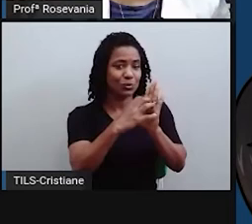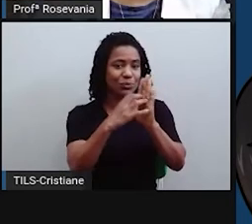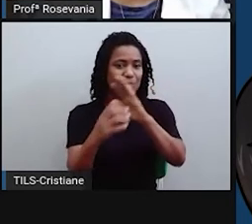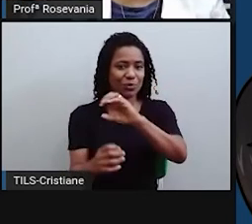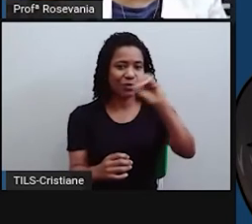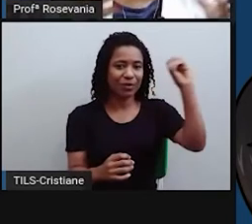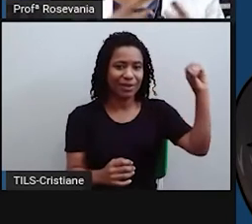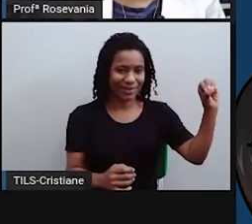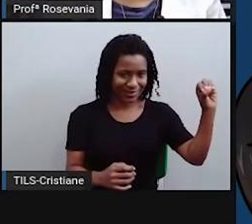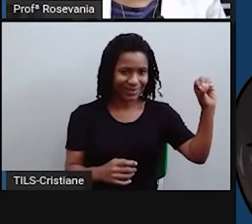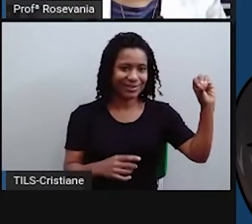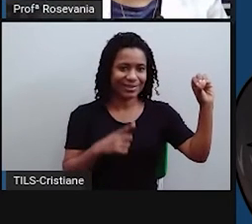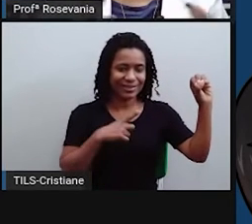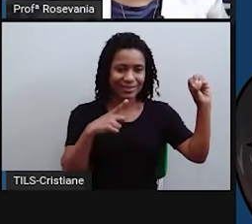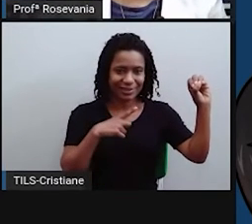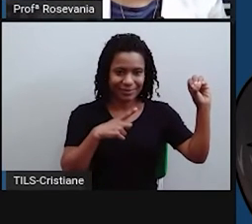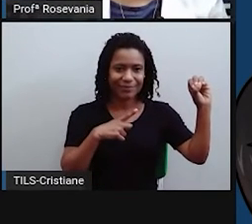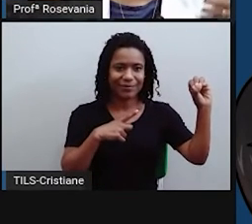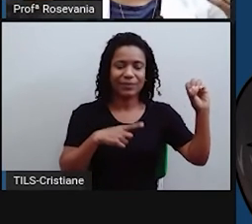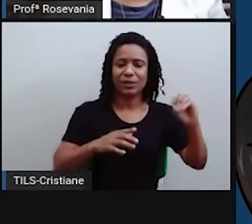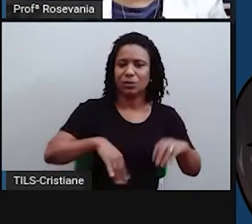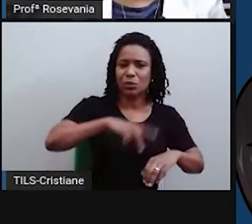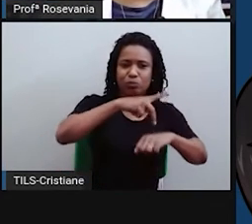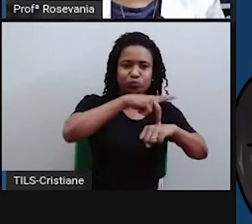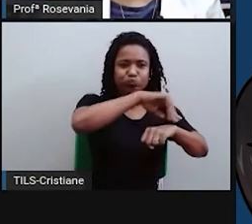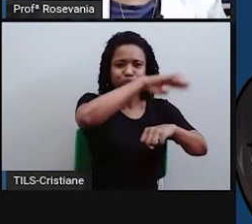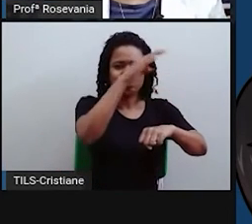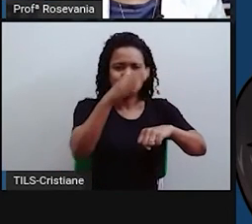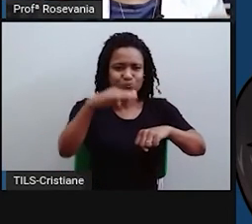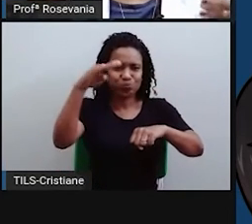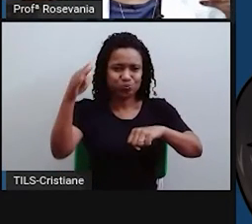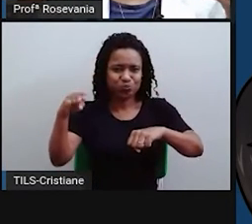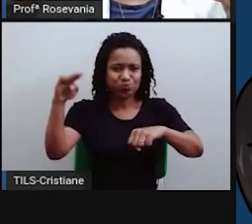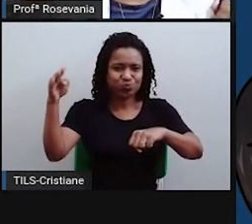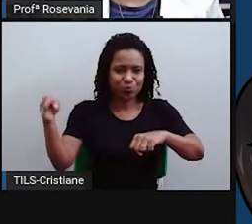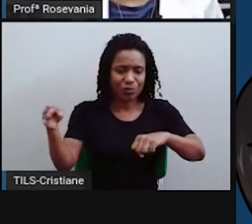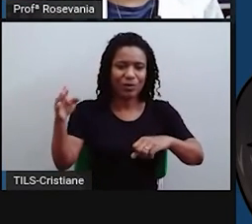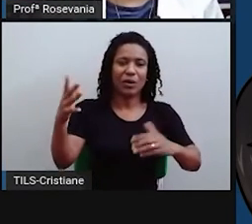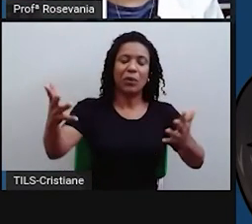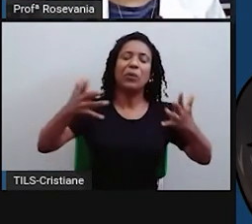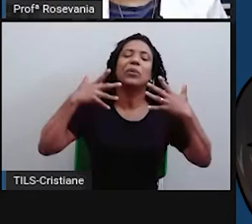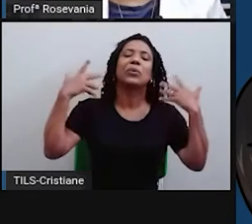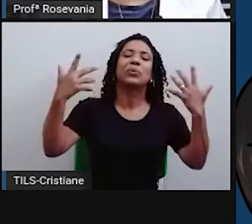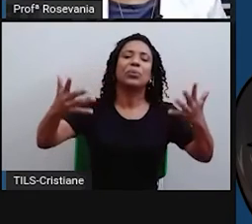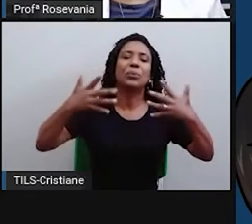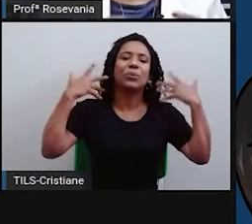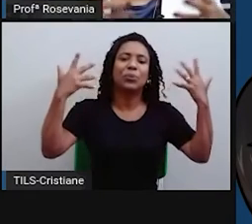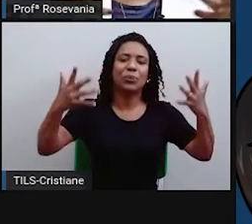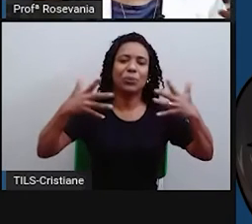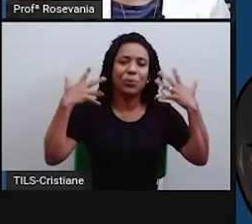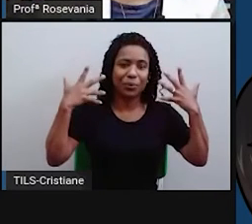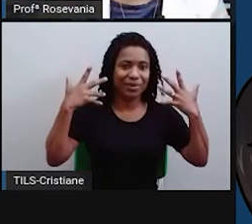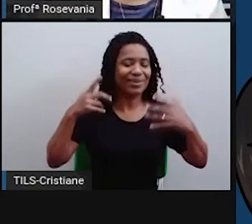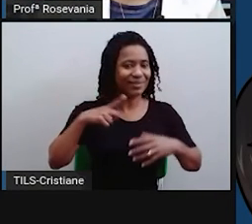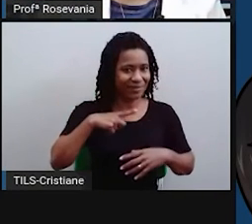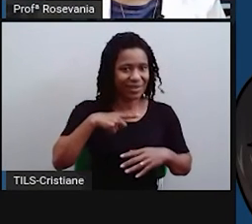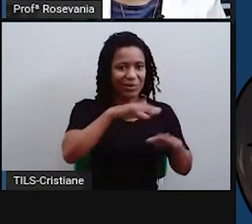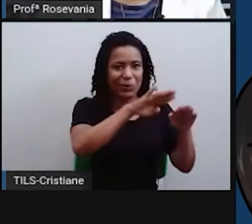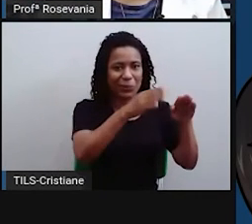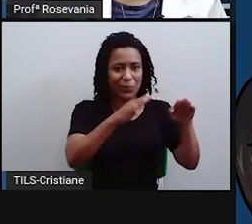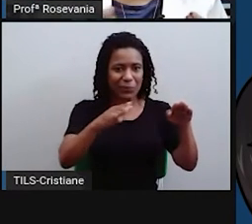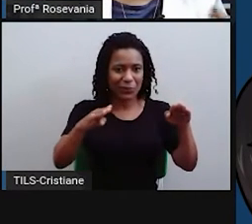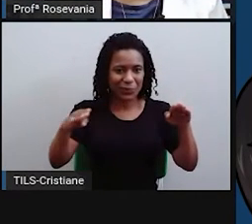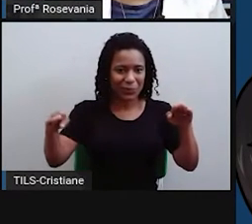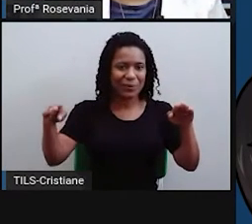leva em consideração os planaltos, o calor, a umidade relativa do ar, a própria questão do